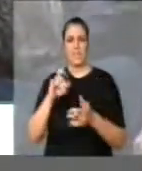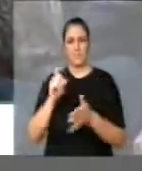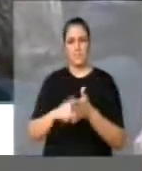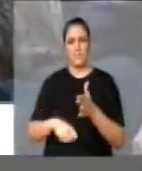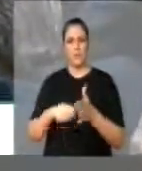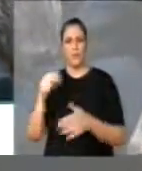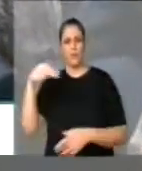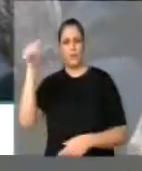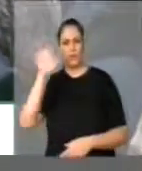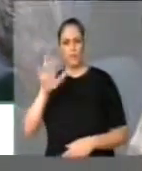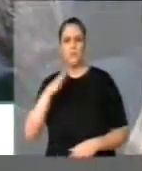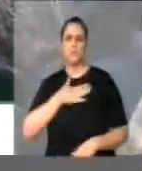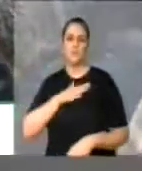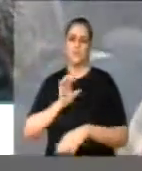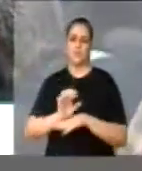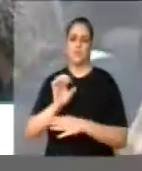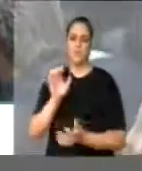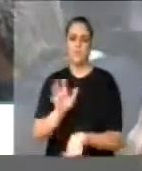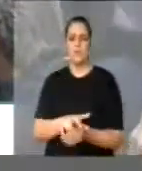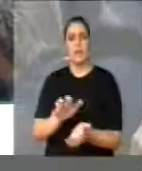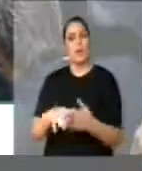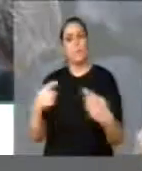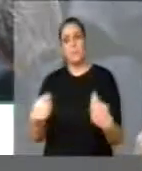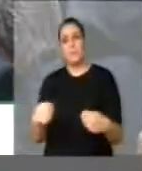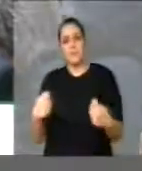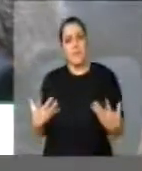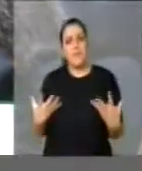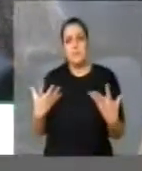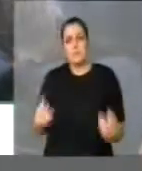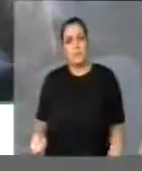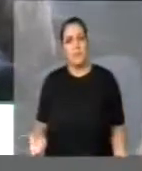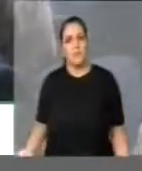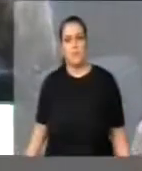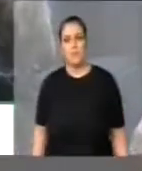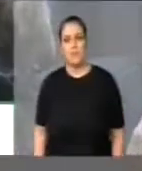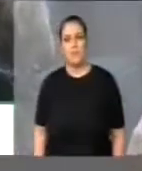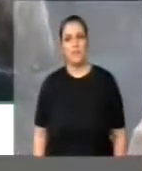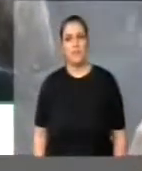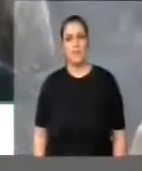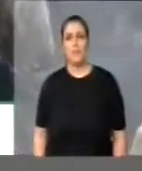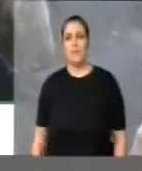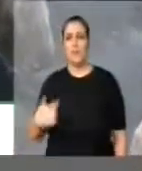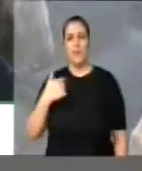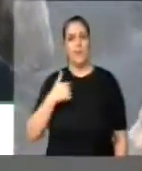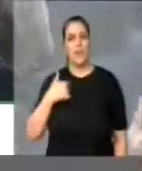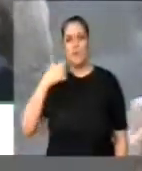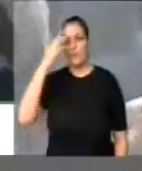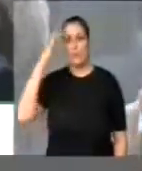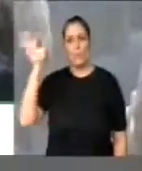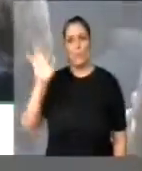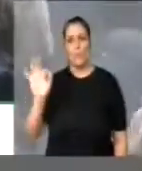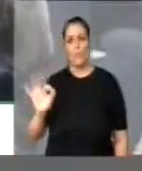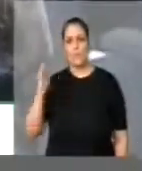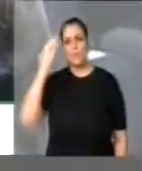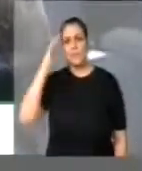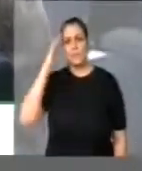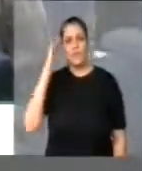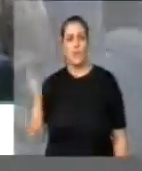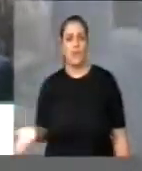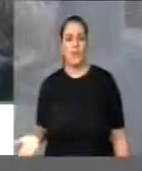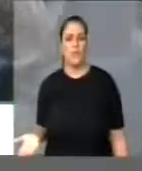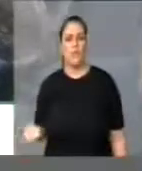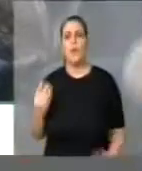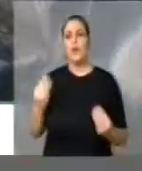Nordeste, do meu estado de Pernambuco, tem que aceitar sim as contrapartidas. Eu não consigo entender como um parlamentar do Nordeste